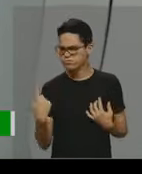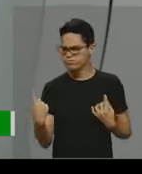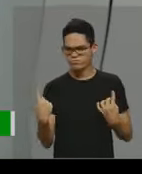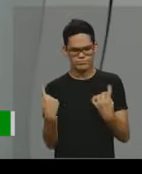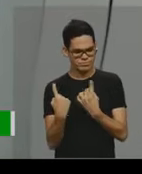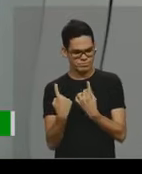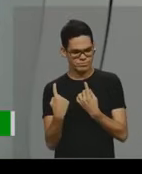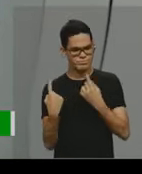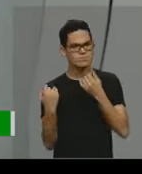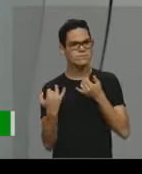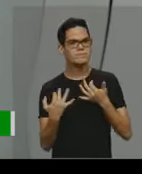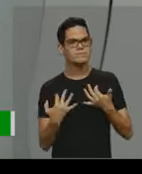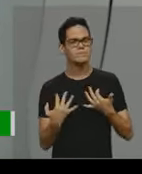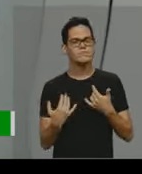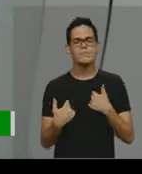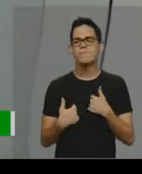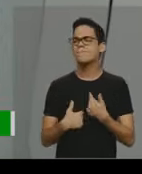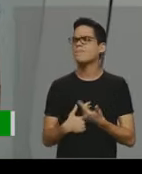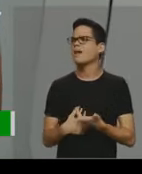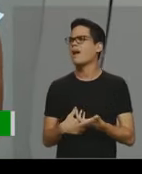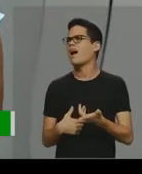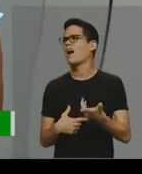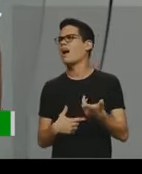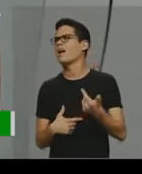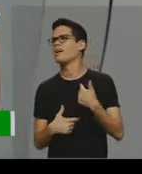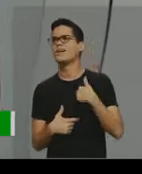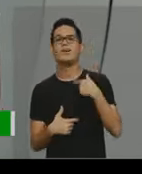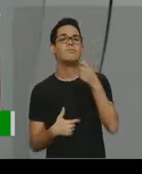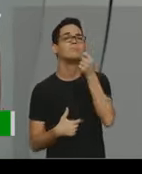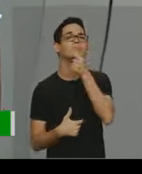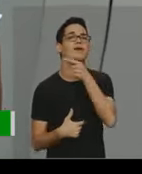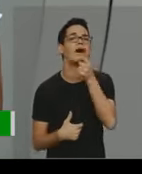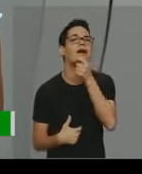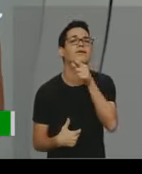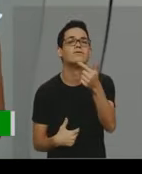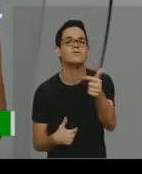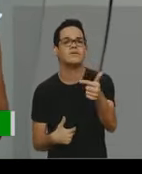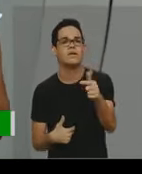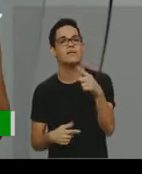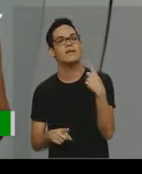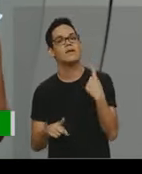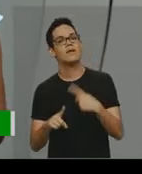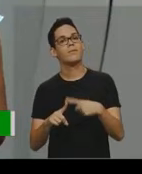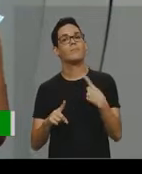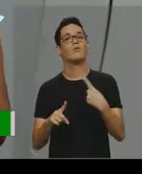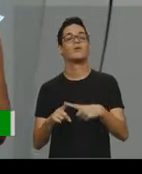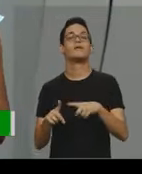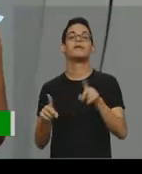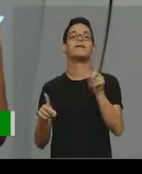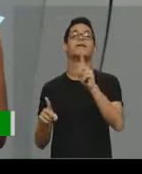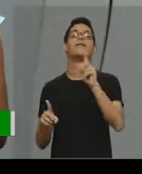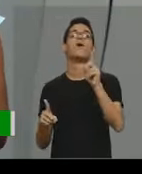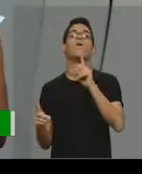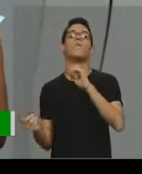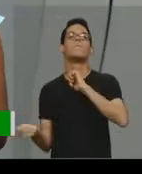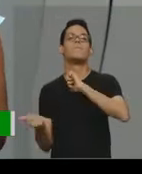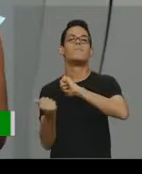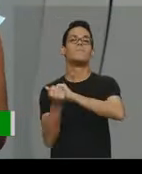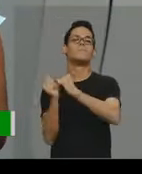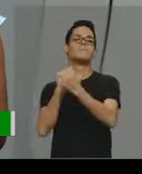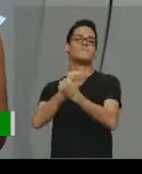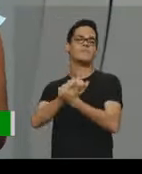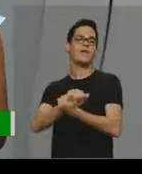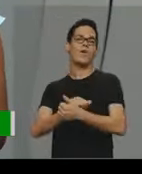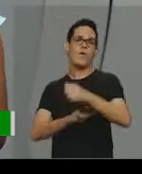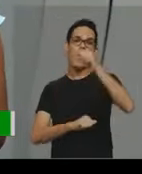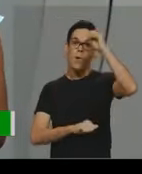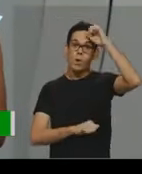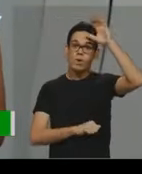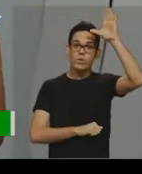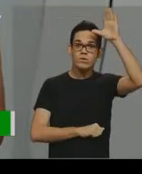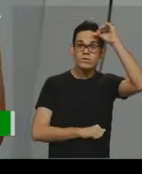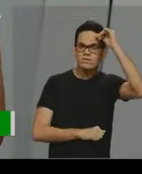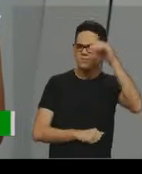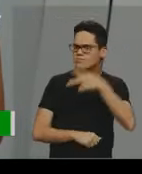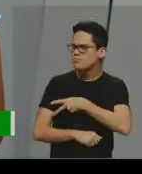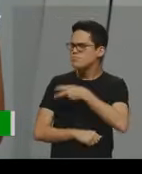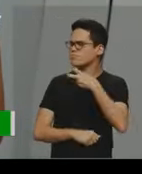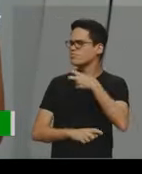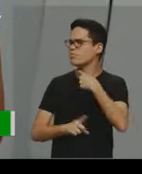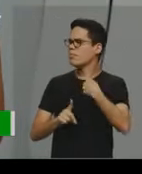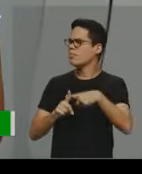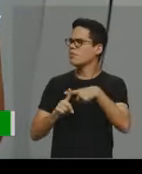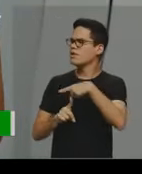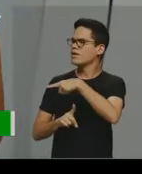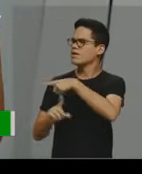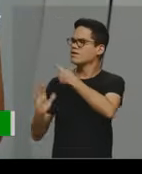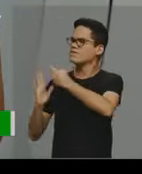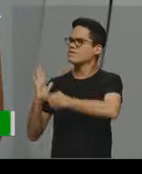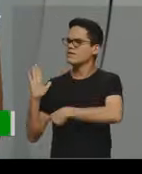às vezes a pessoa fala assim, ah, mas eu não achei graça nenhuma, é porque não acionou também o conhecimento ali, mas por que que ela falou